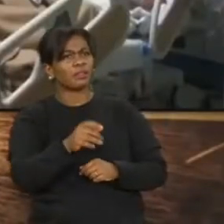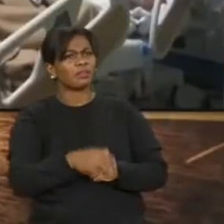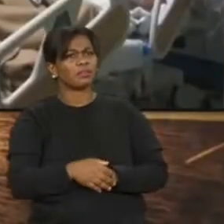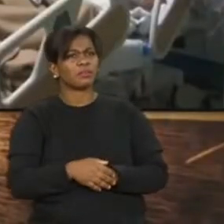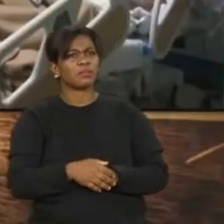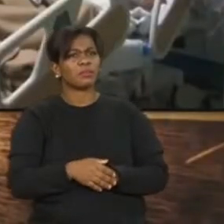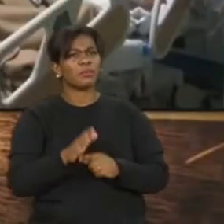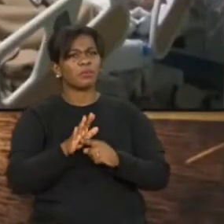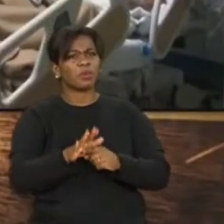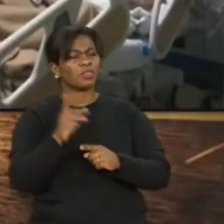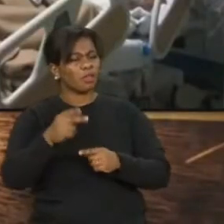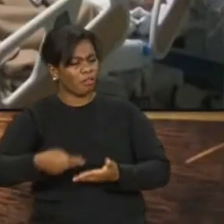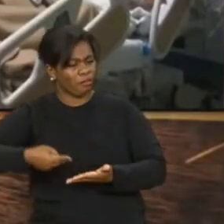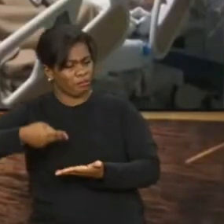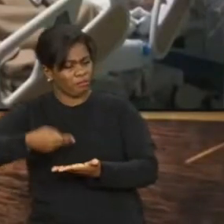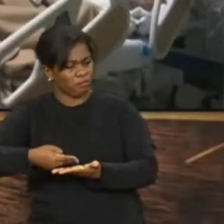ali mostra ela na cama,